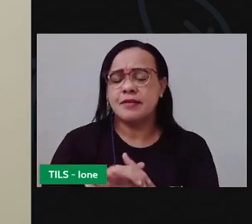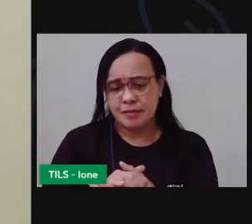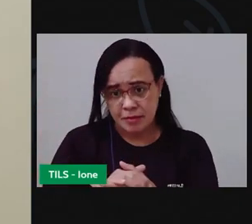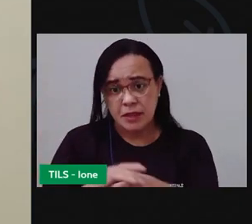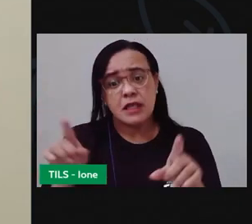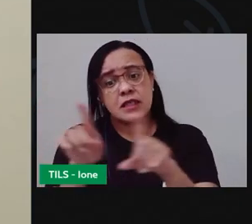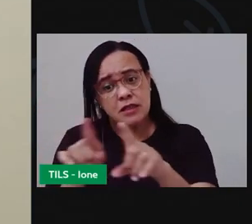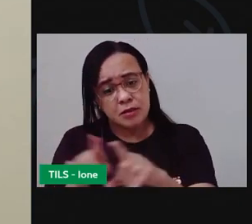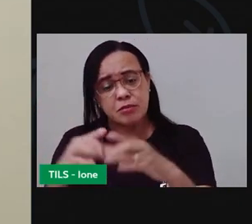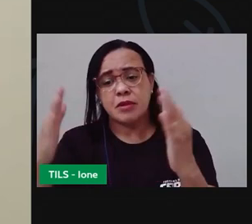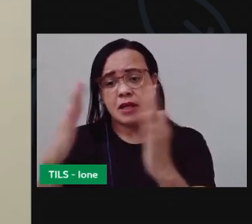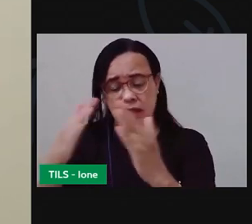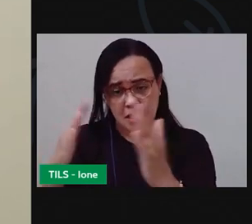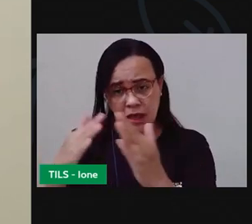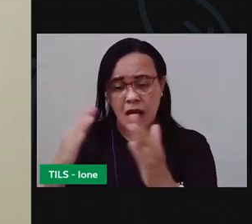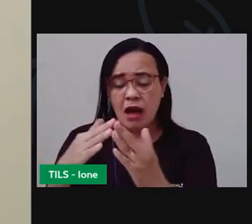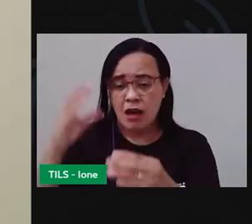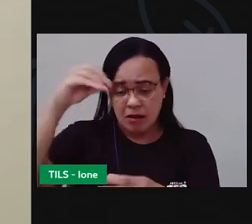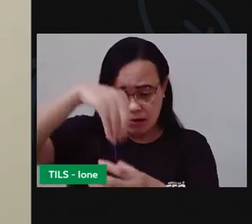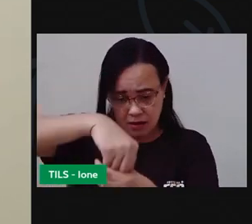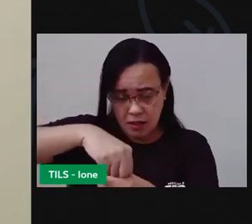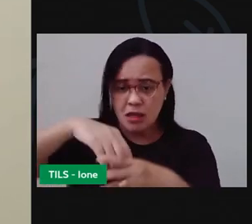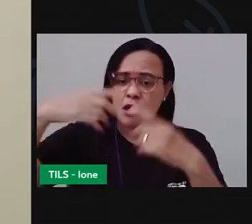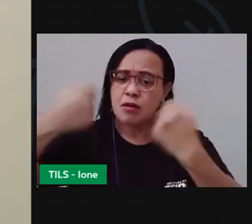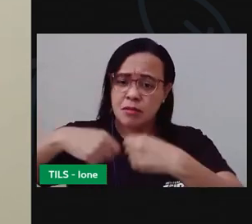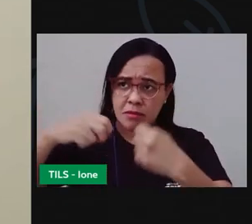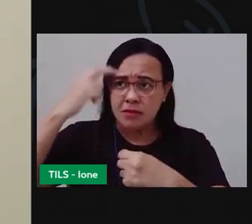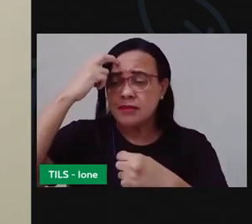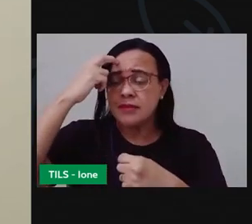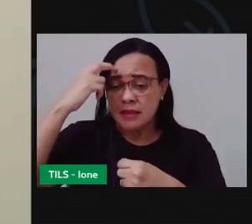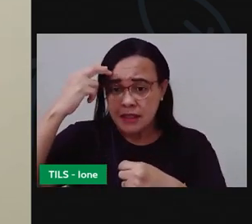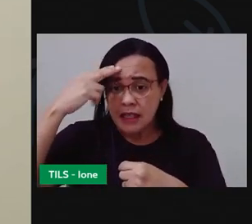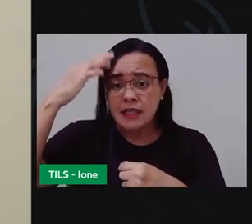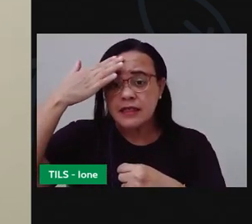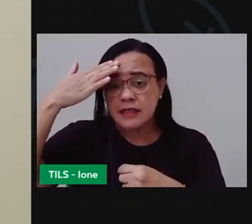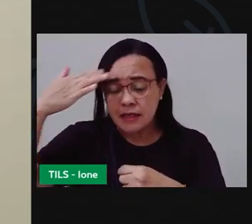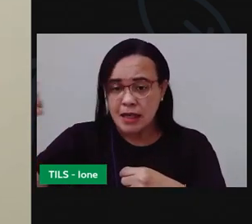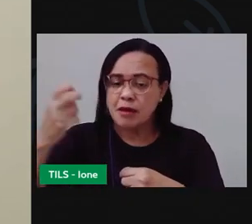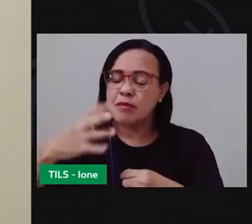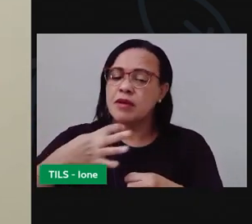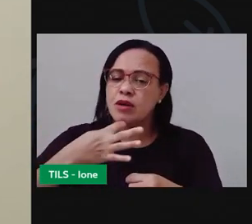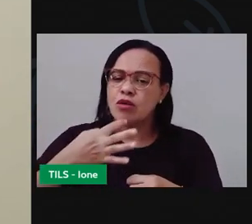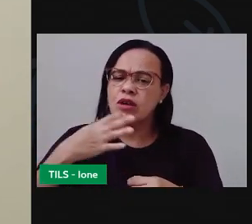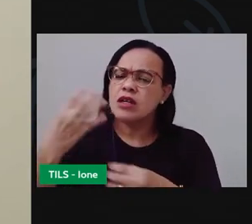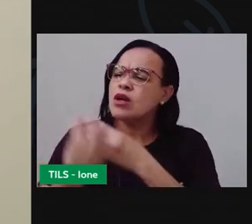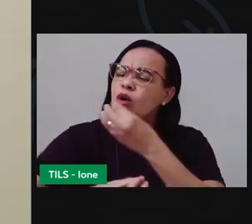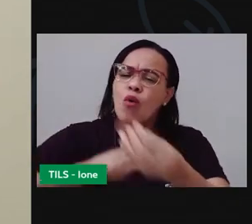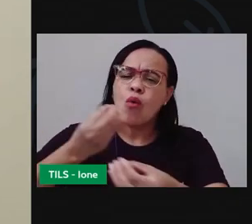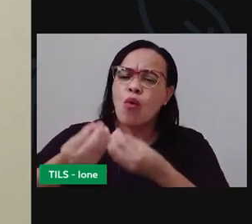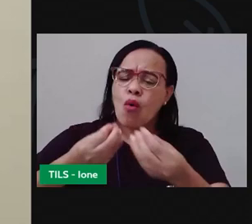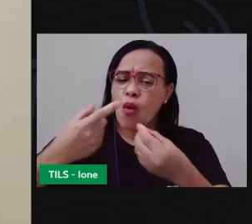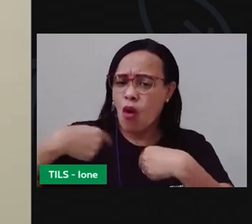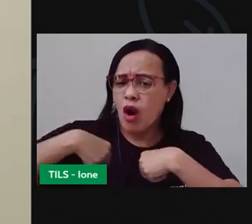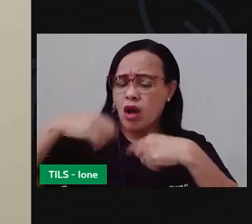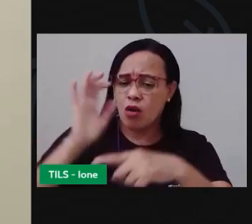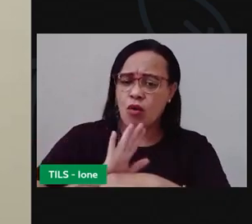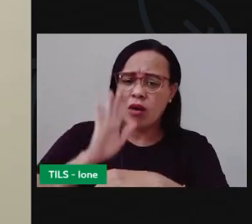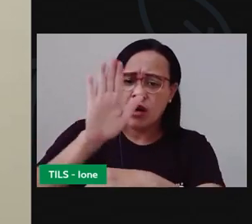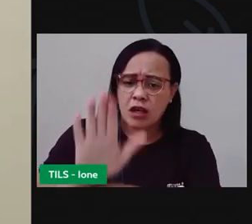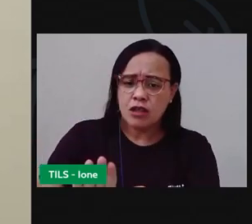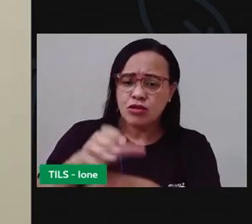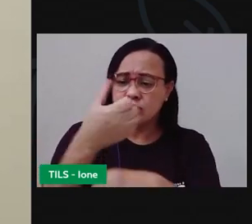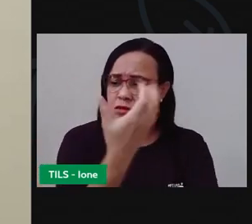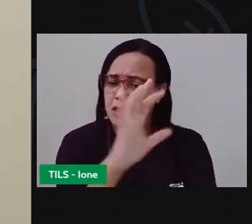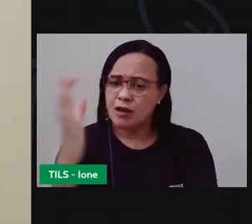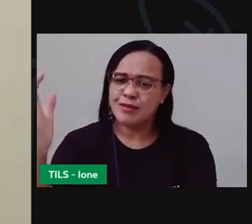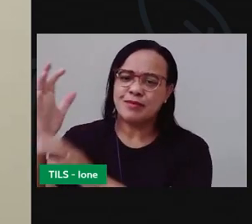que vocês entendam, crianças, que nós, seres humanos, não estamos separados do meu ambiente. O